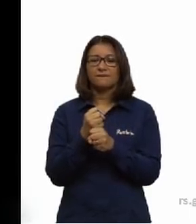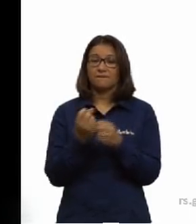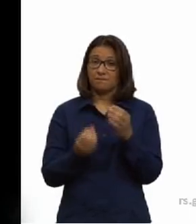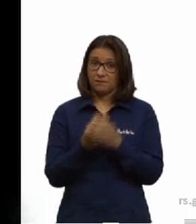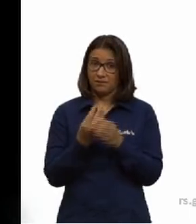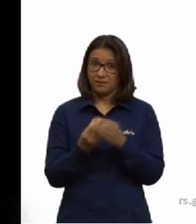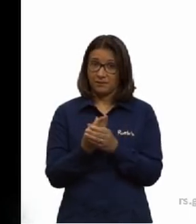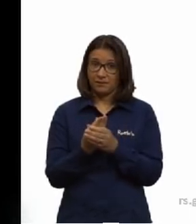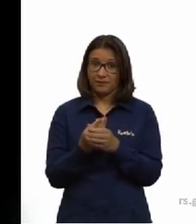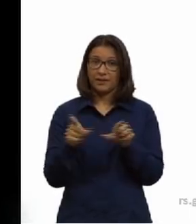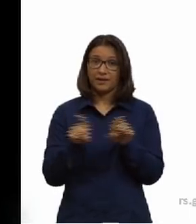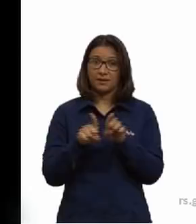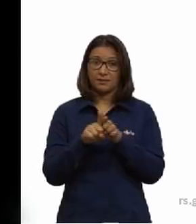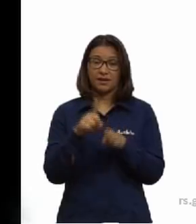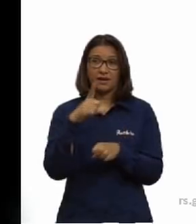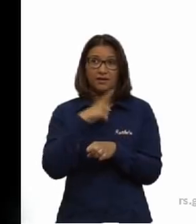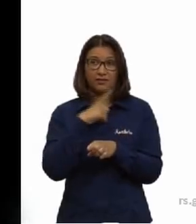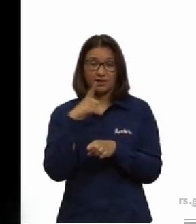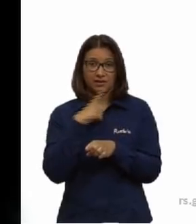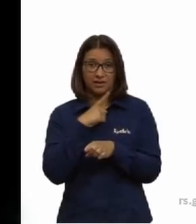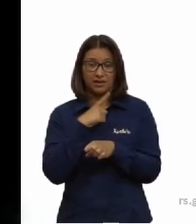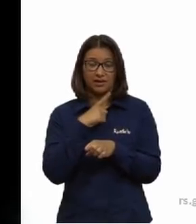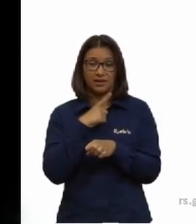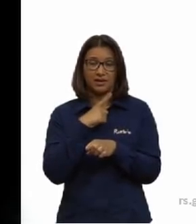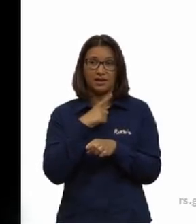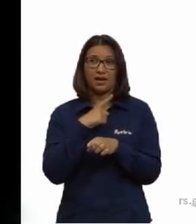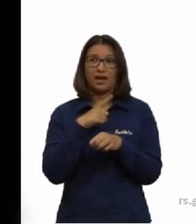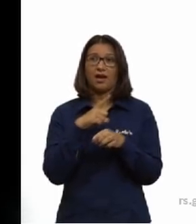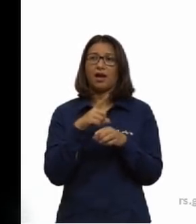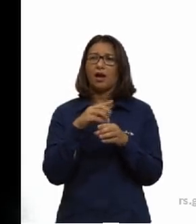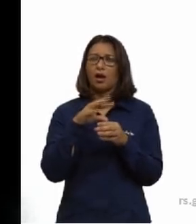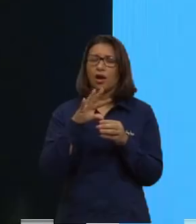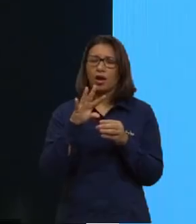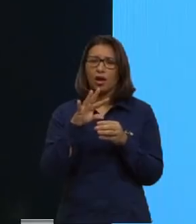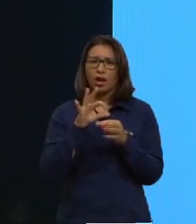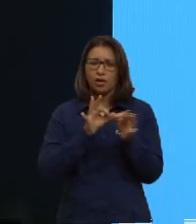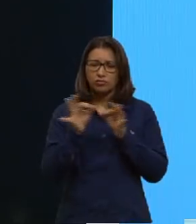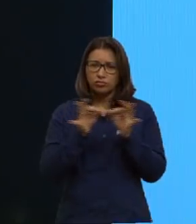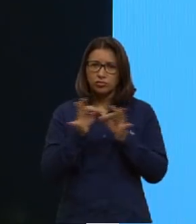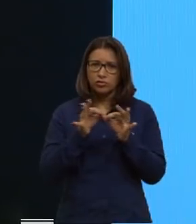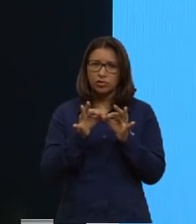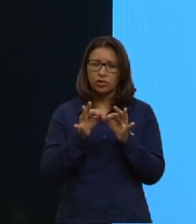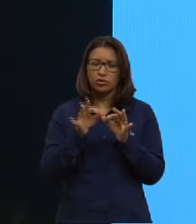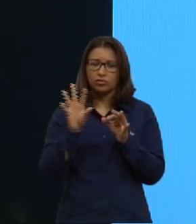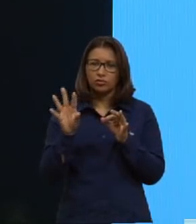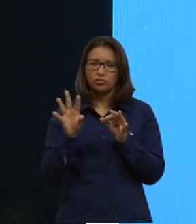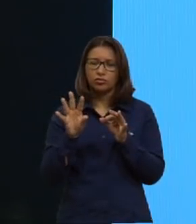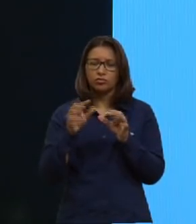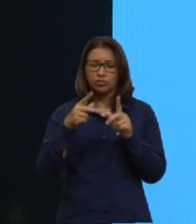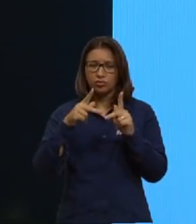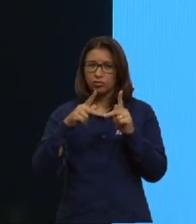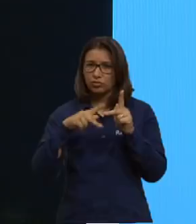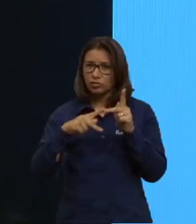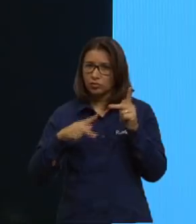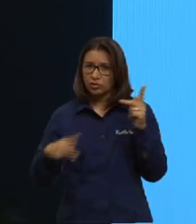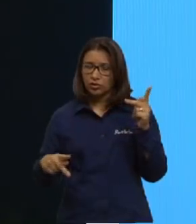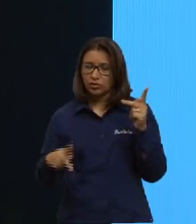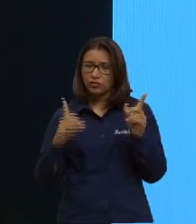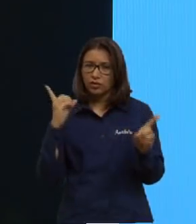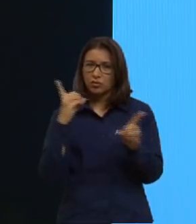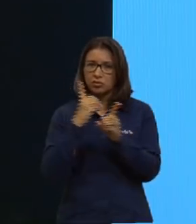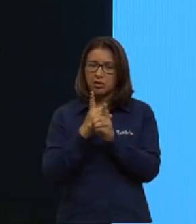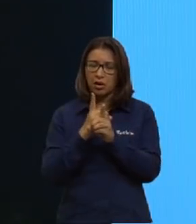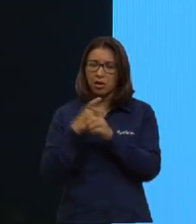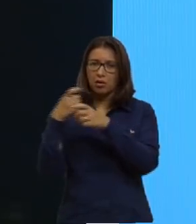ter a formação dessa proteína, que eu botei uma imagenzinha ali. Vocês vão encontrar em alguns